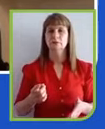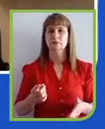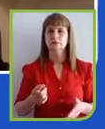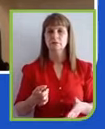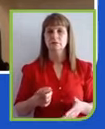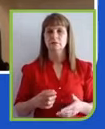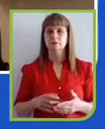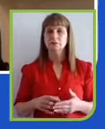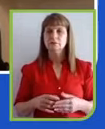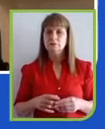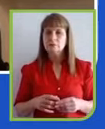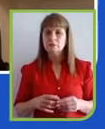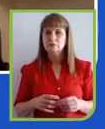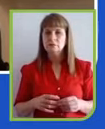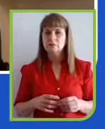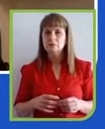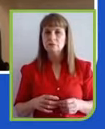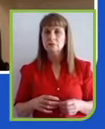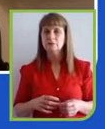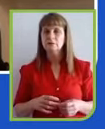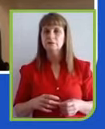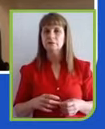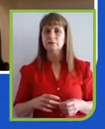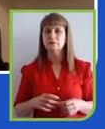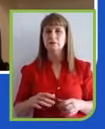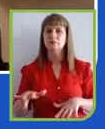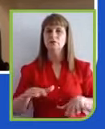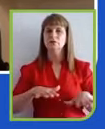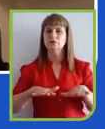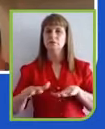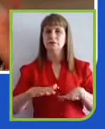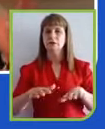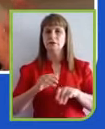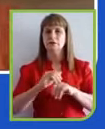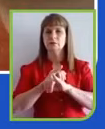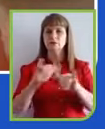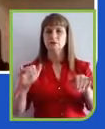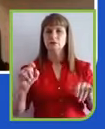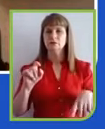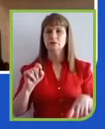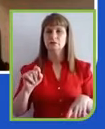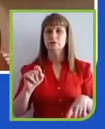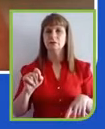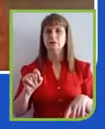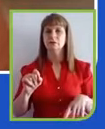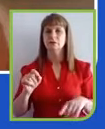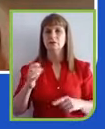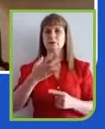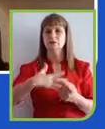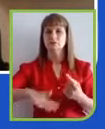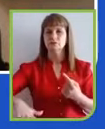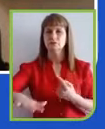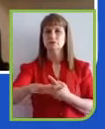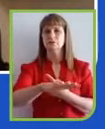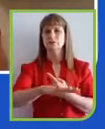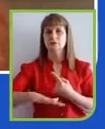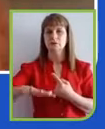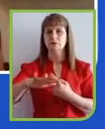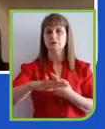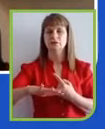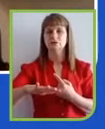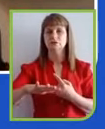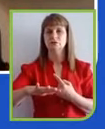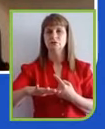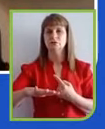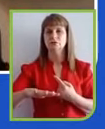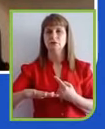e é um movimento que eu diria que é uma força centrípeta, a sociedade forçando e